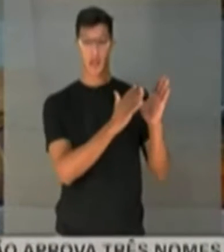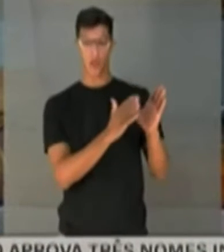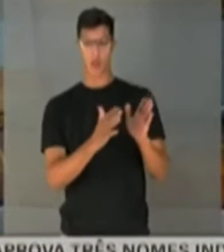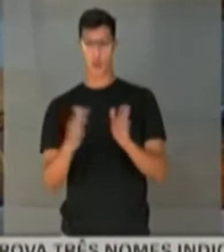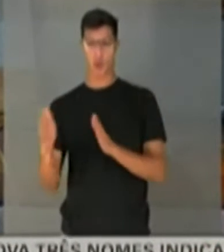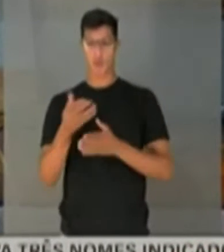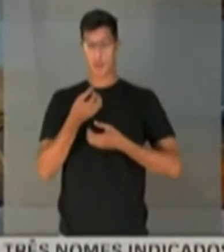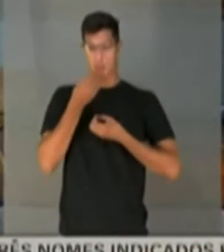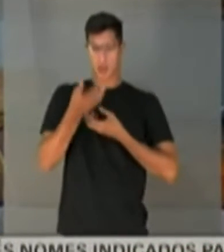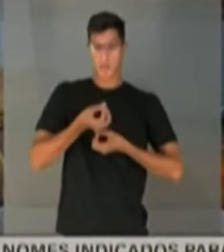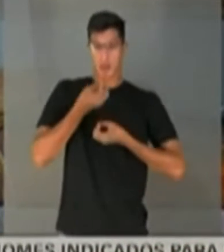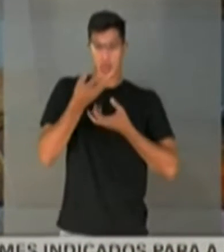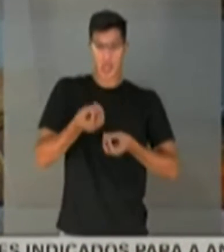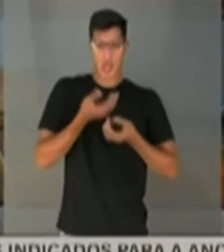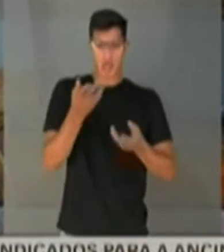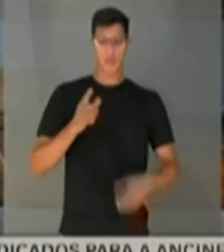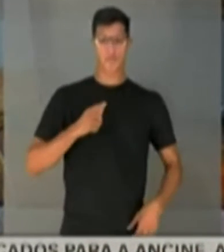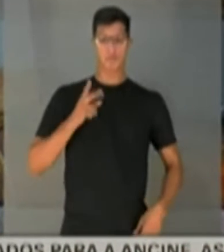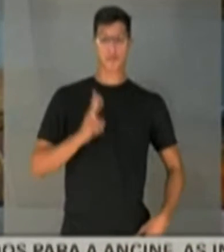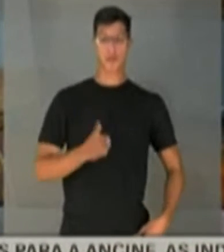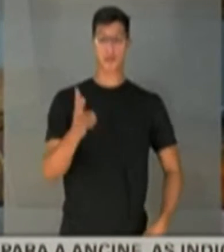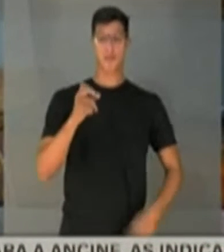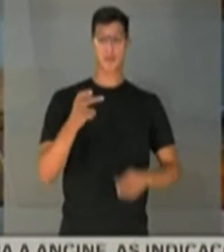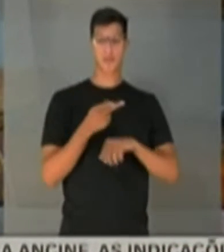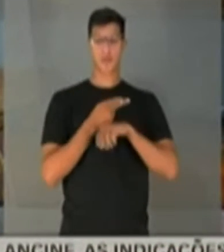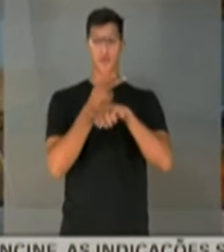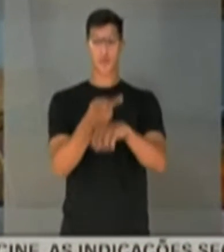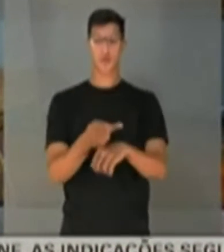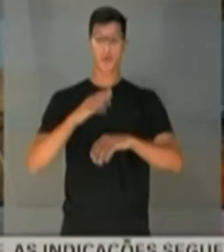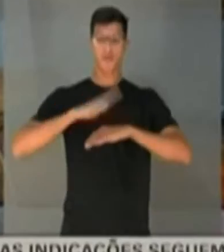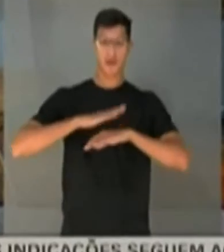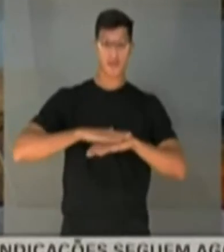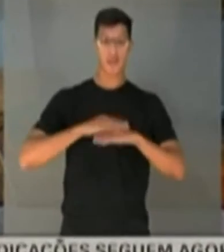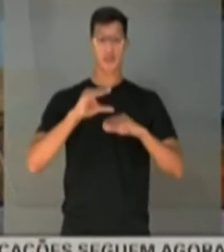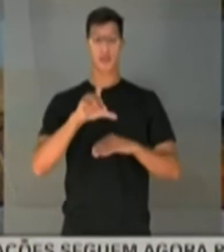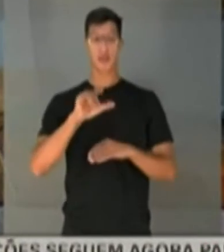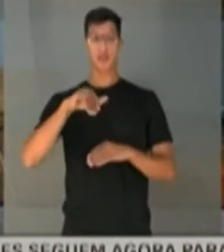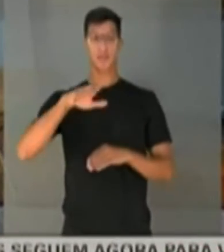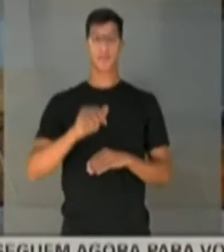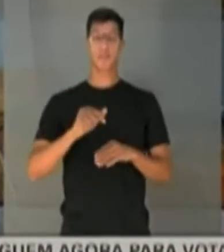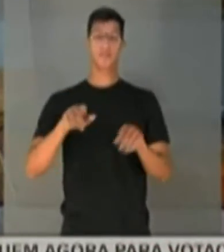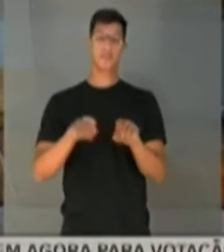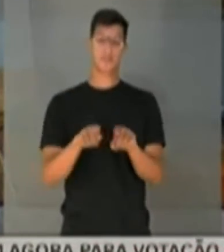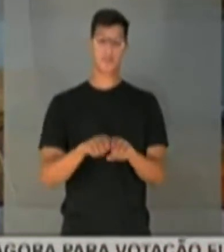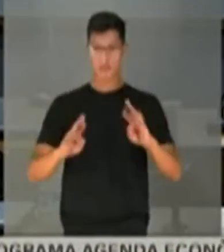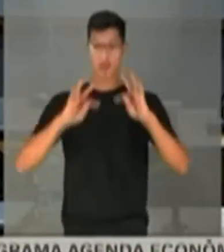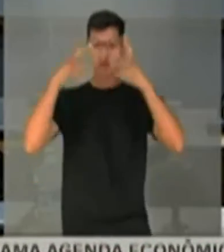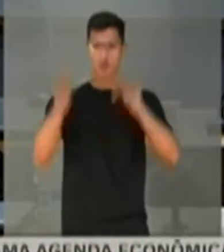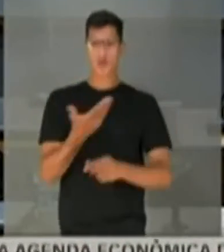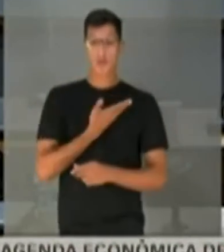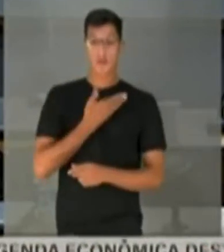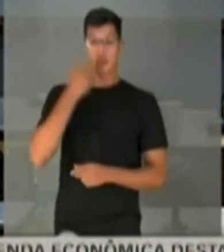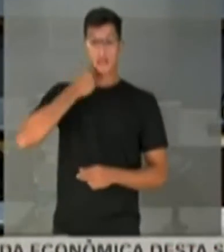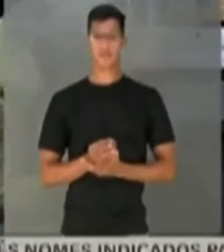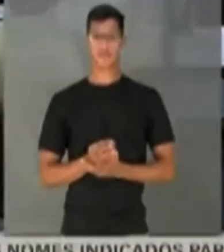todos os depoimentos, sempre buscou criar um clima de equilíbrio. ...colegas